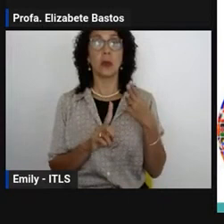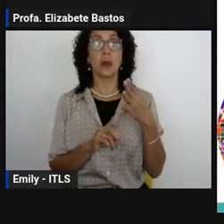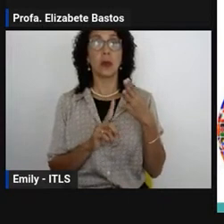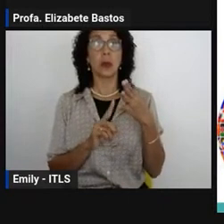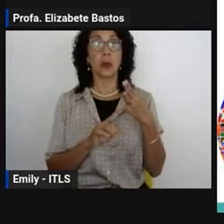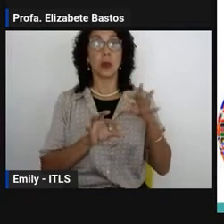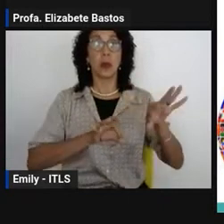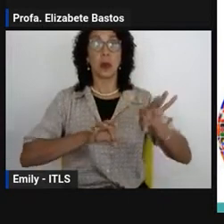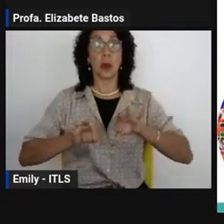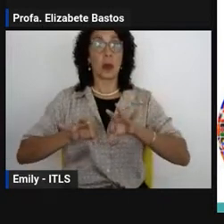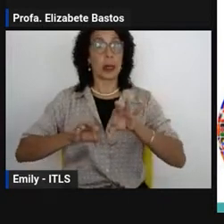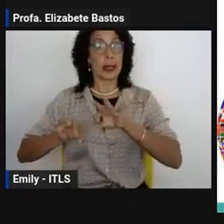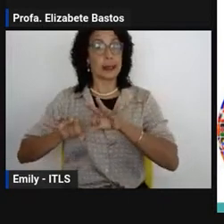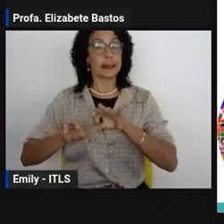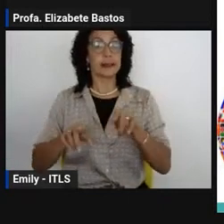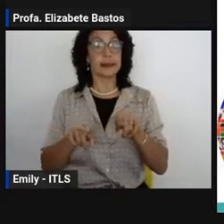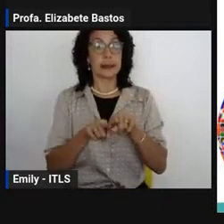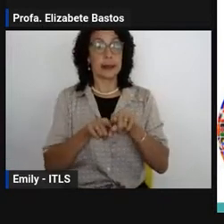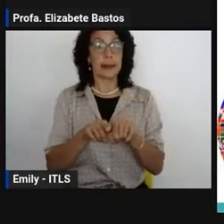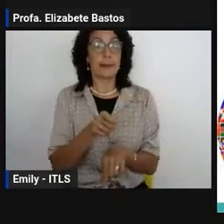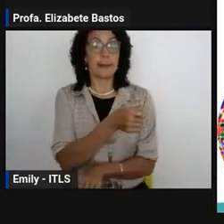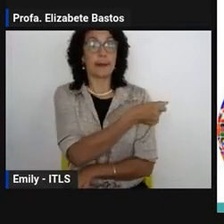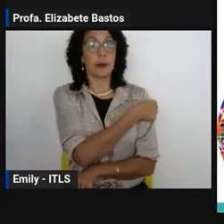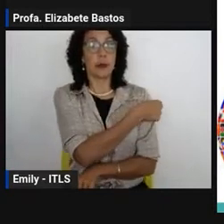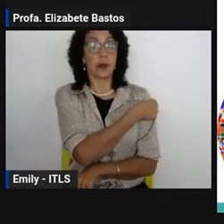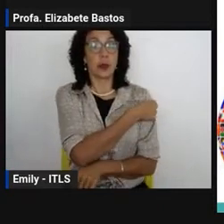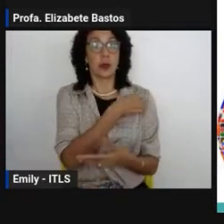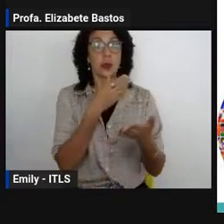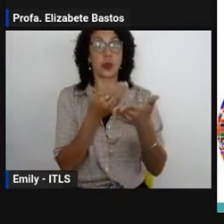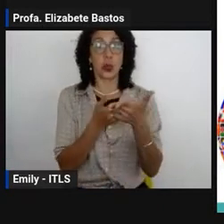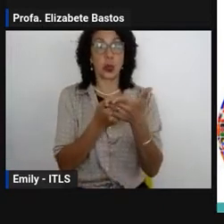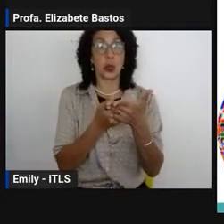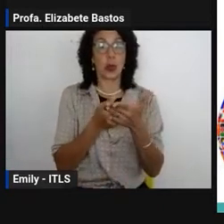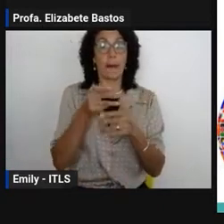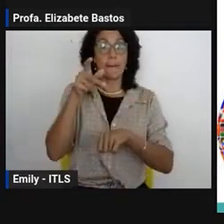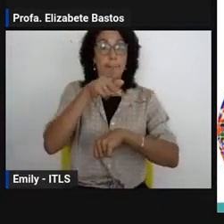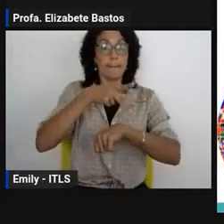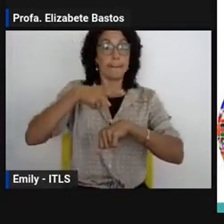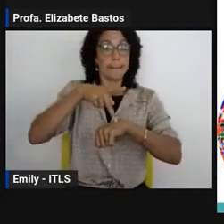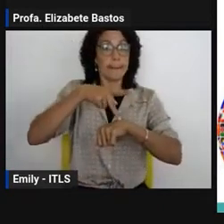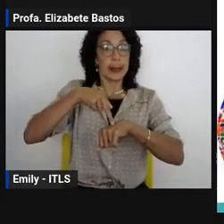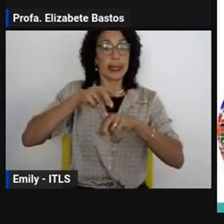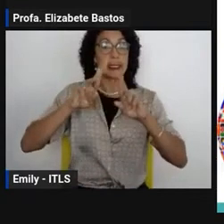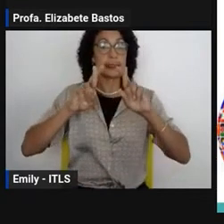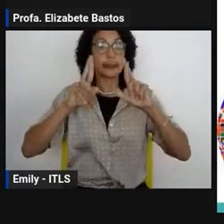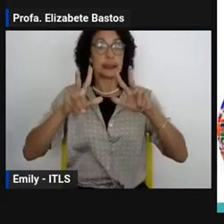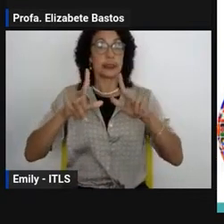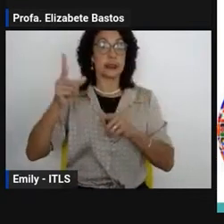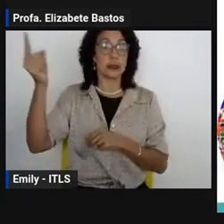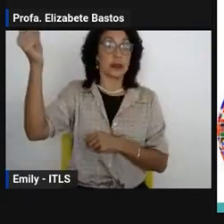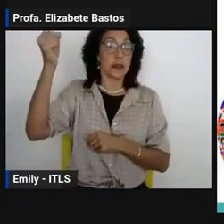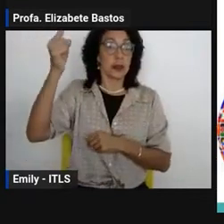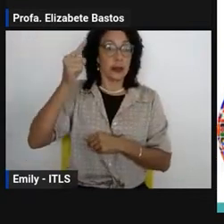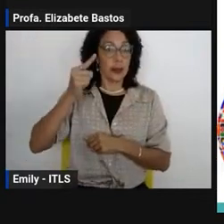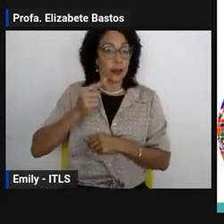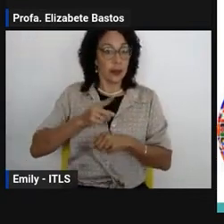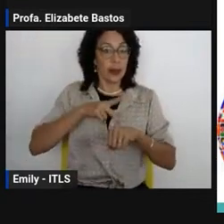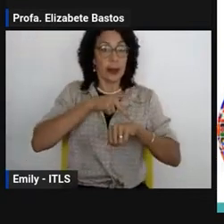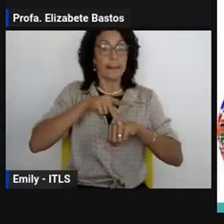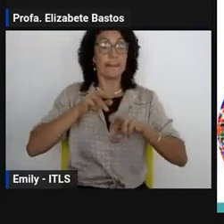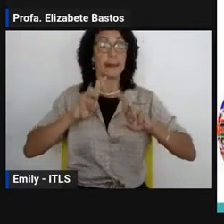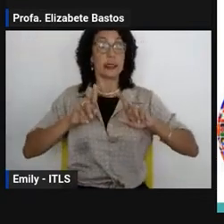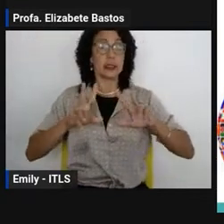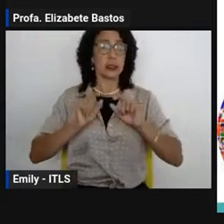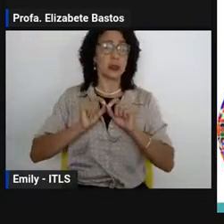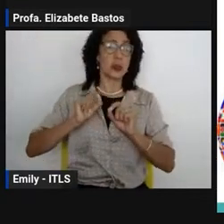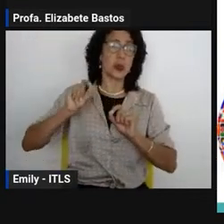Temos também os projetos internacionais. Com a chegada de estudantes internacionais no nosso contexto, a gente